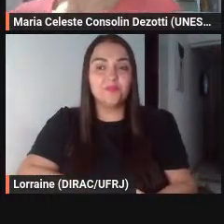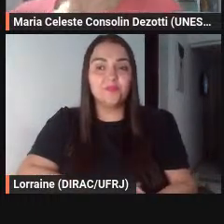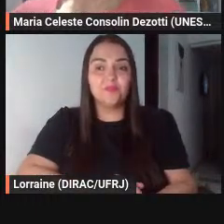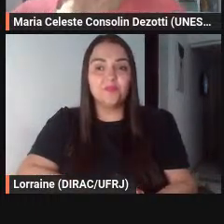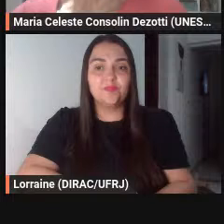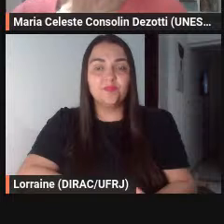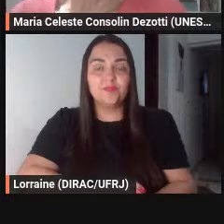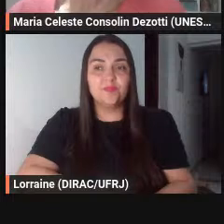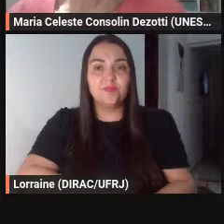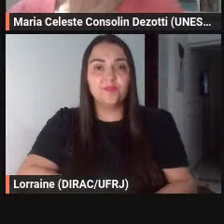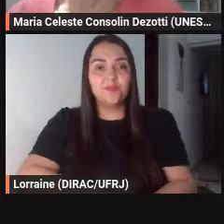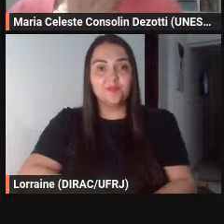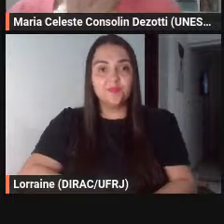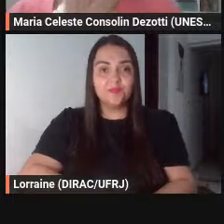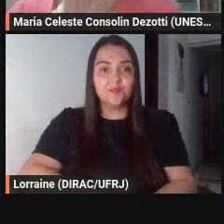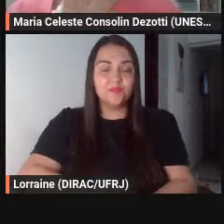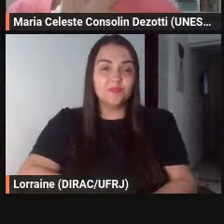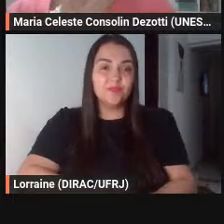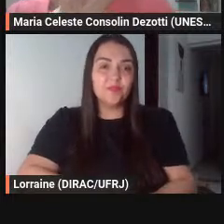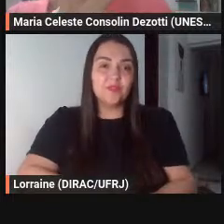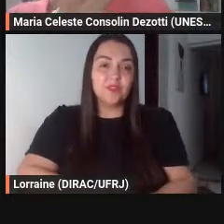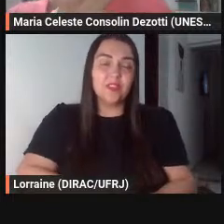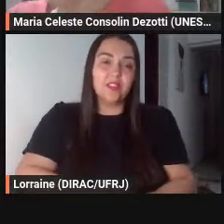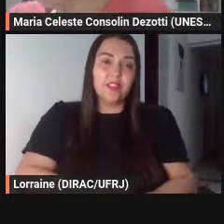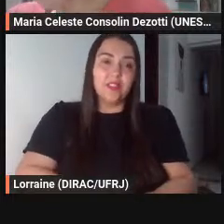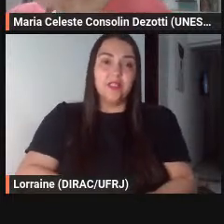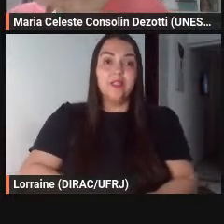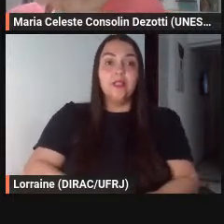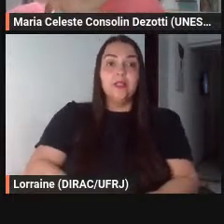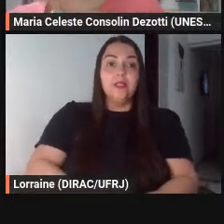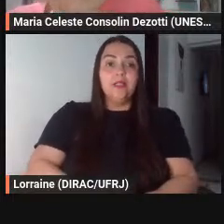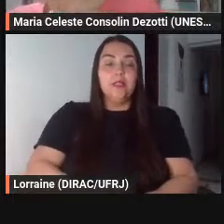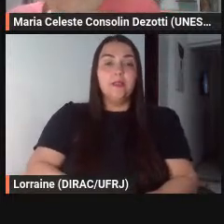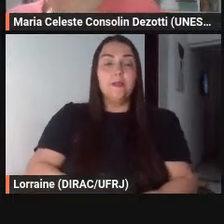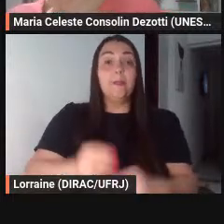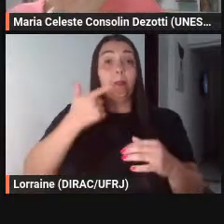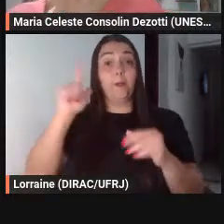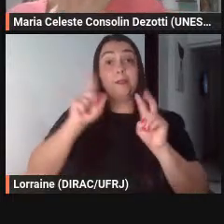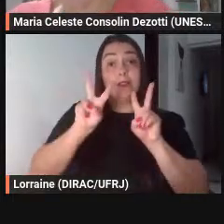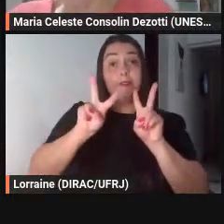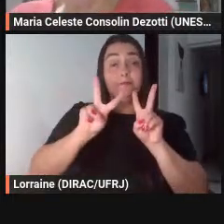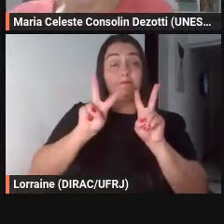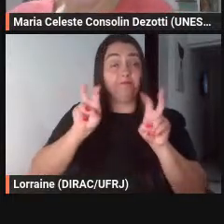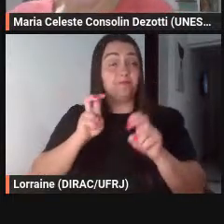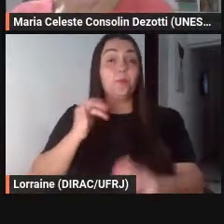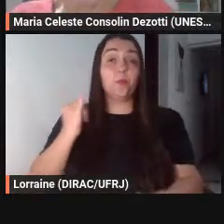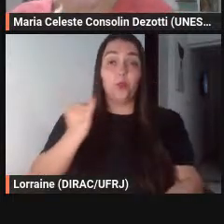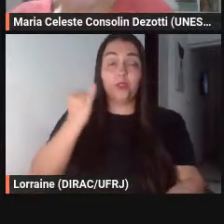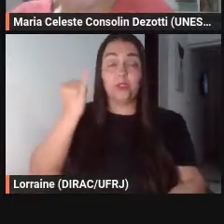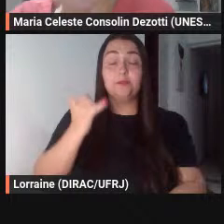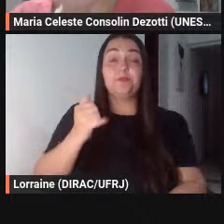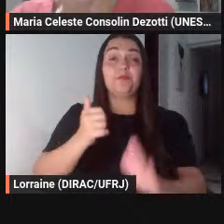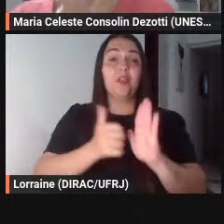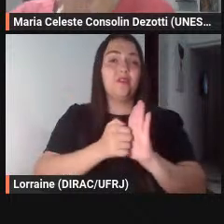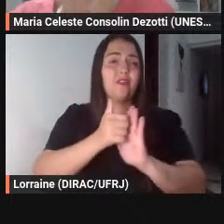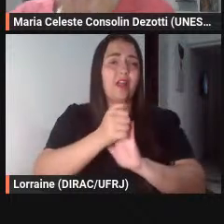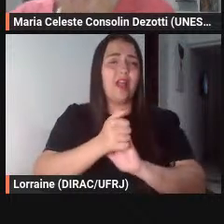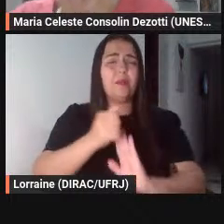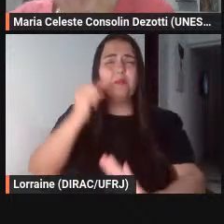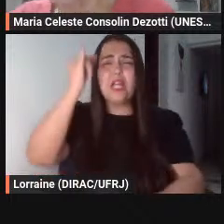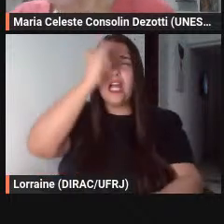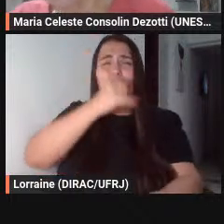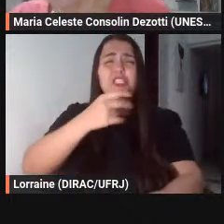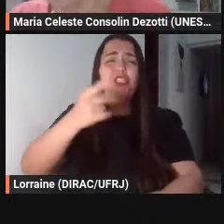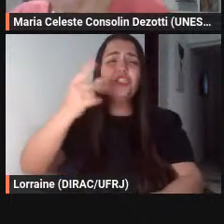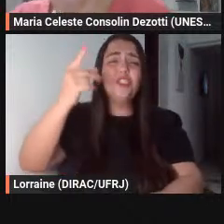uma outra coisa que eu gostaria de observar para vocês que é importante é que fábula na antiguidade é coisa